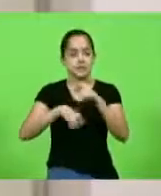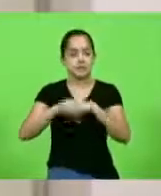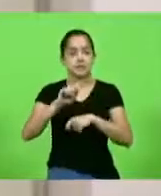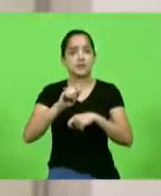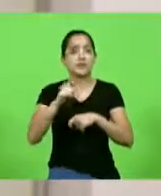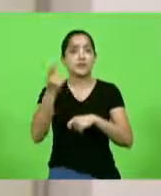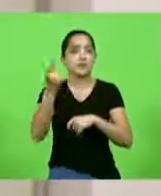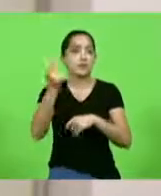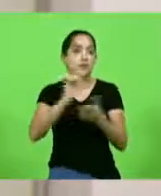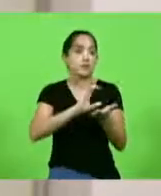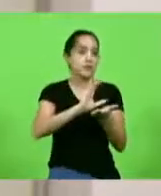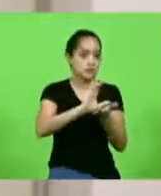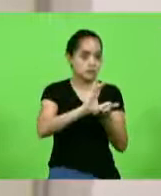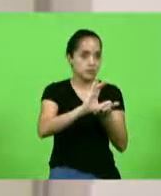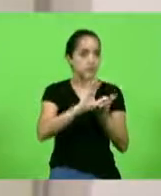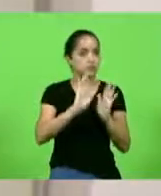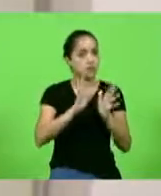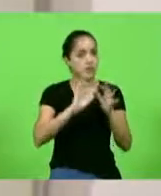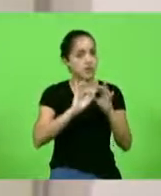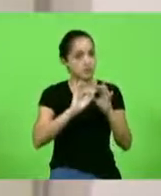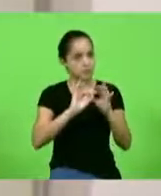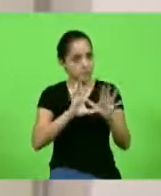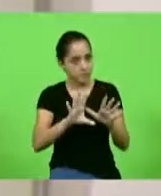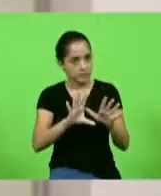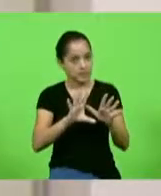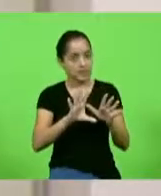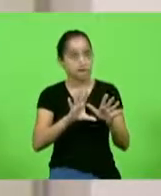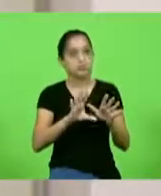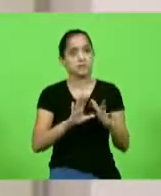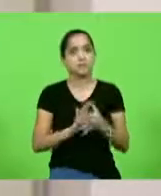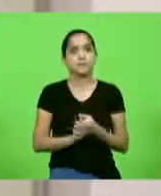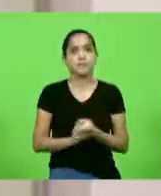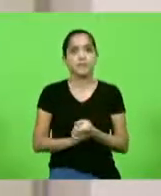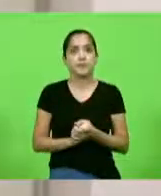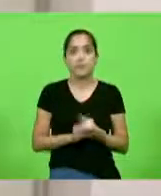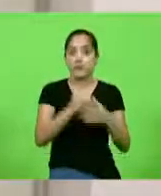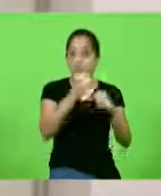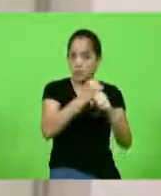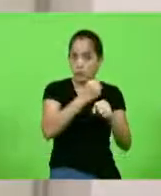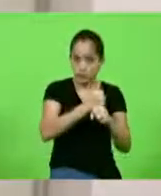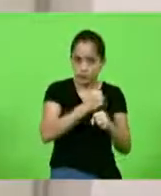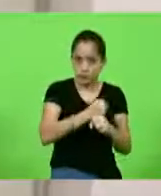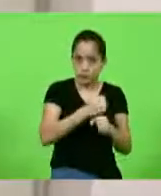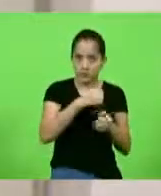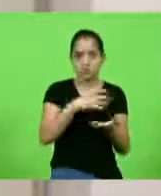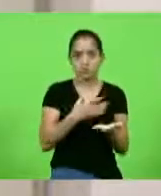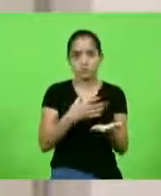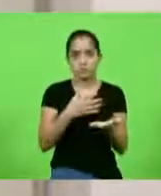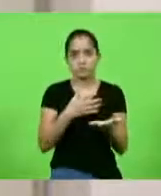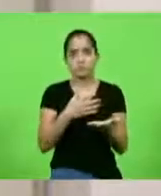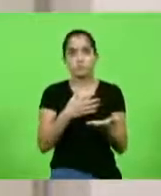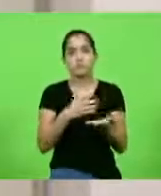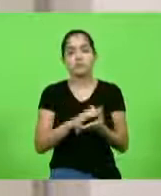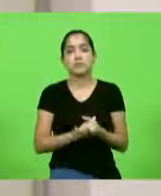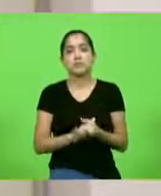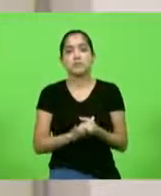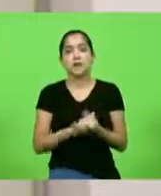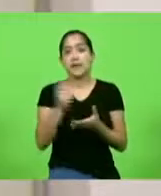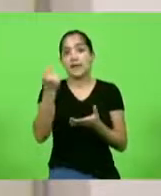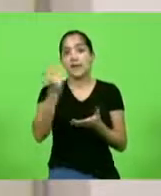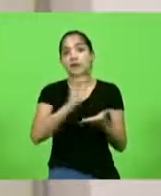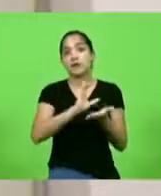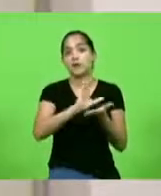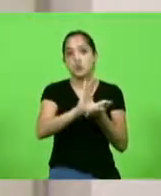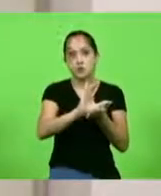recurso está disponível para o município para a construção do centro de eventos. Repito, recurso que nós